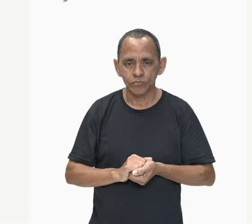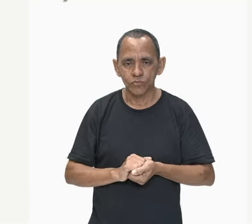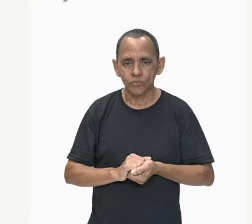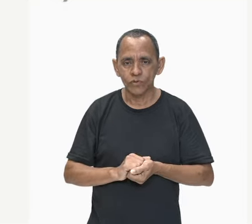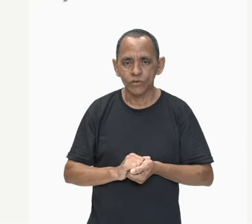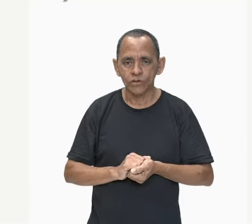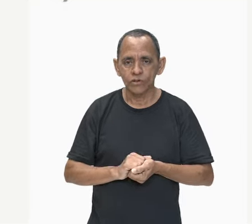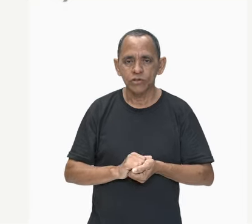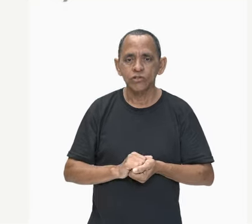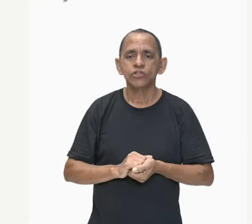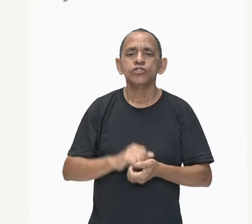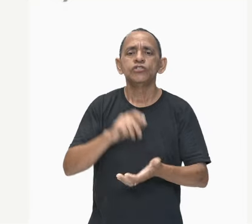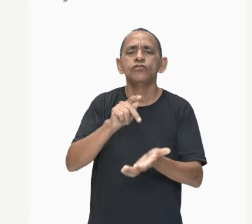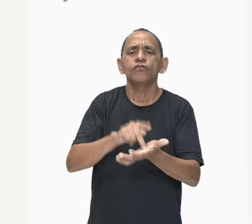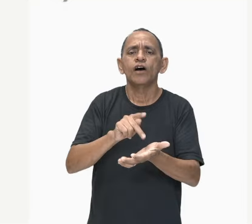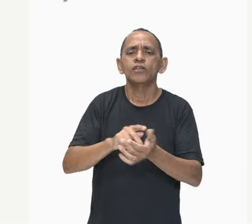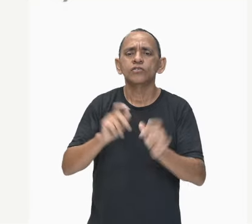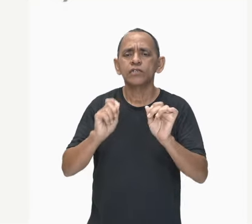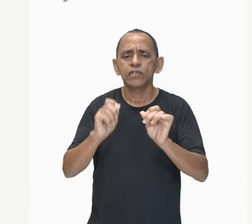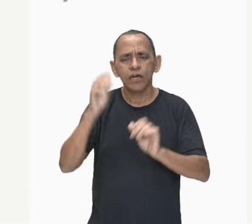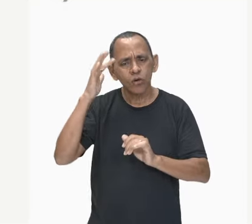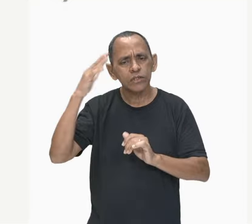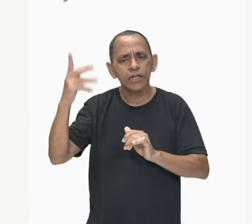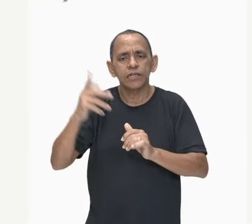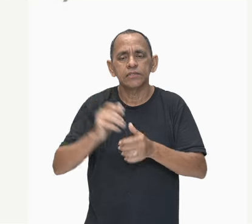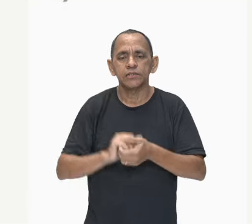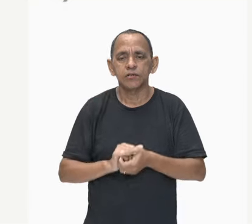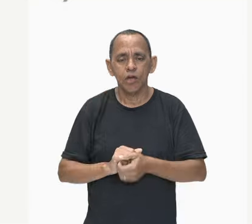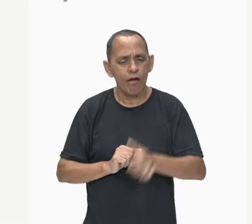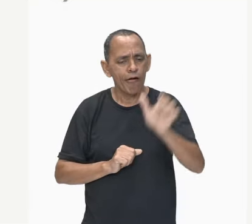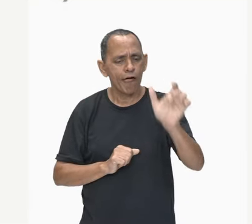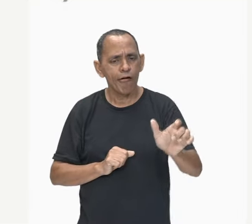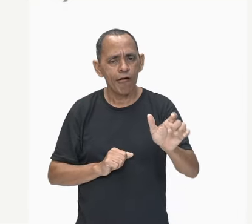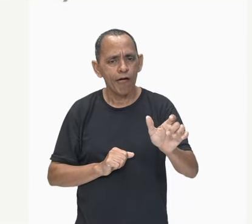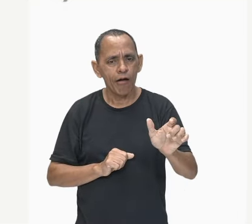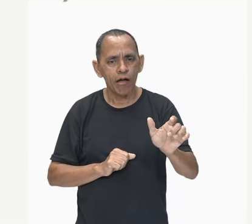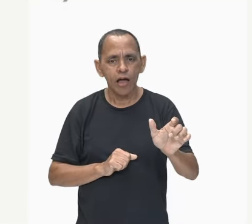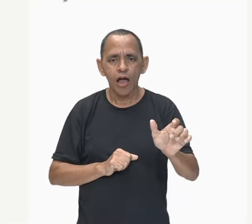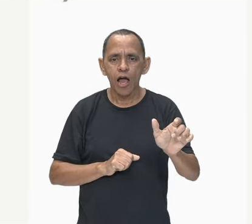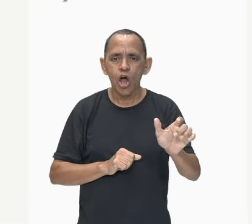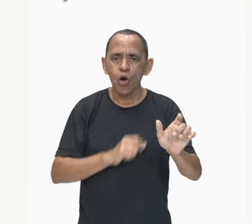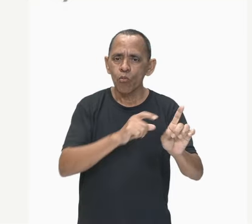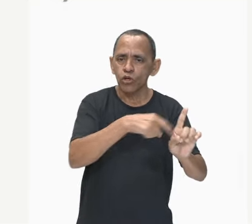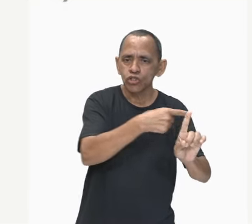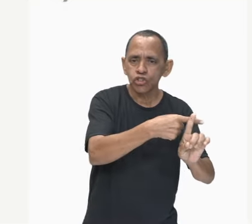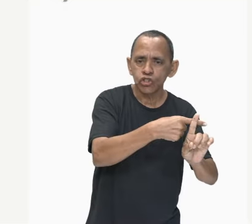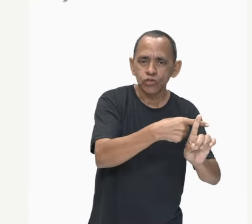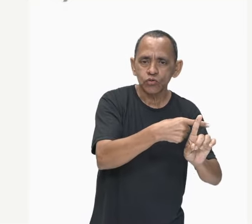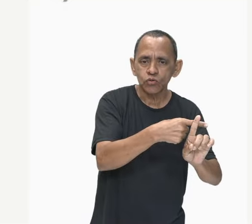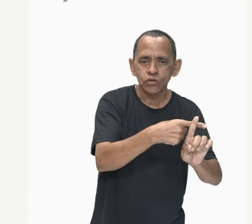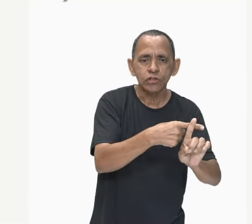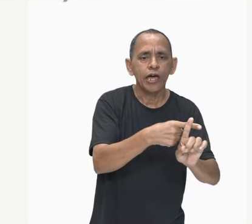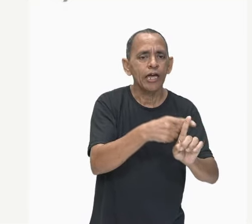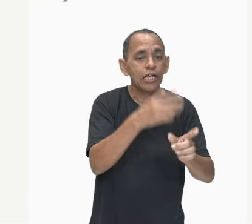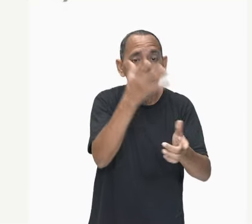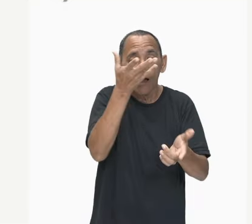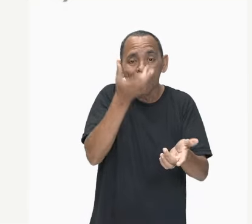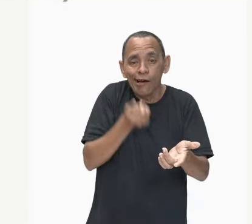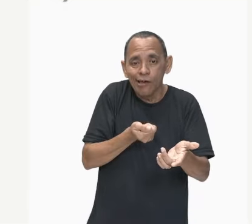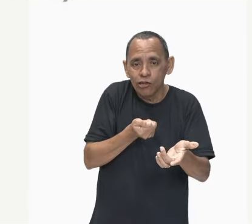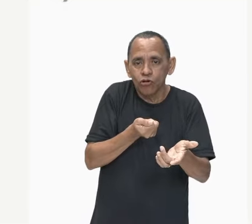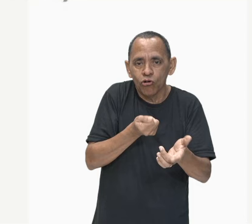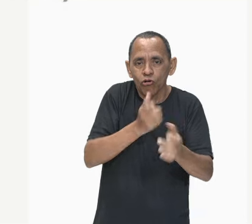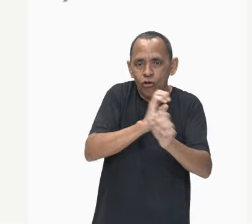elétrons e o outro corpo fica eletrizado negativamente, ganhou elétrons. O que